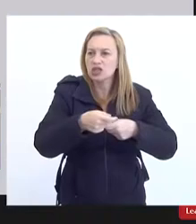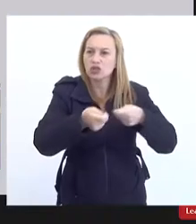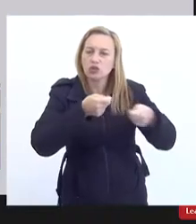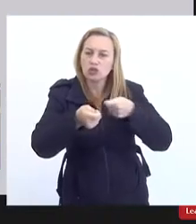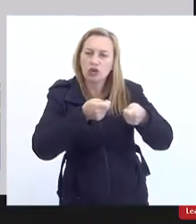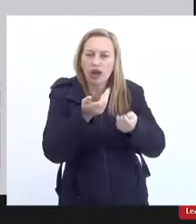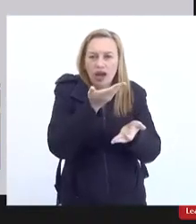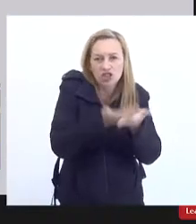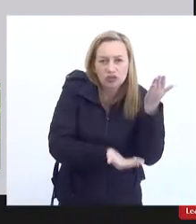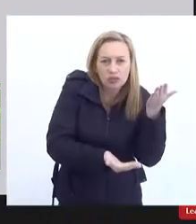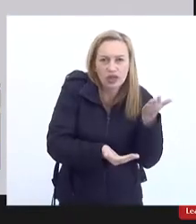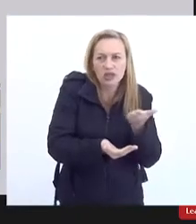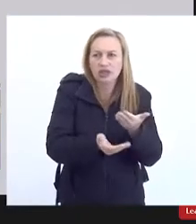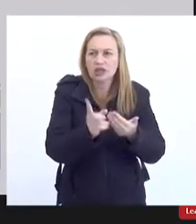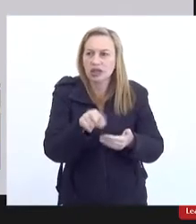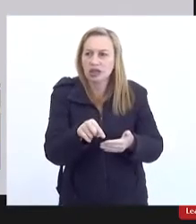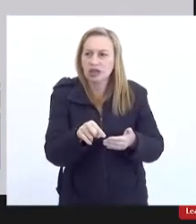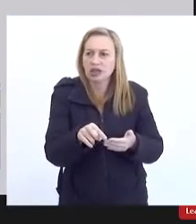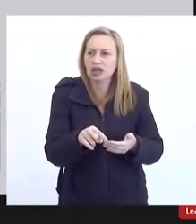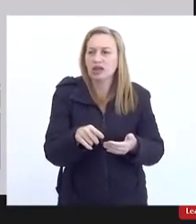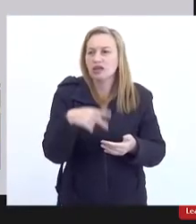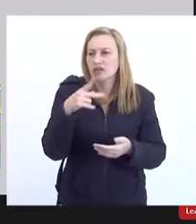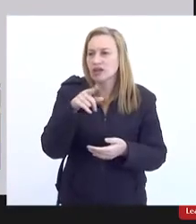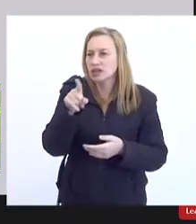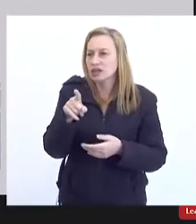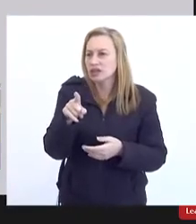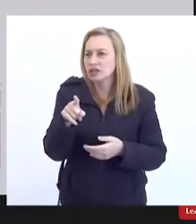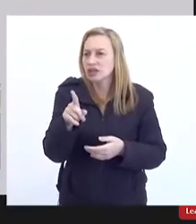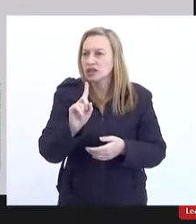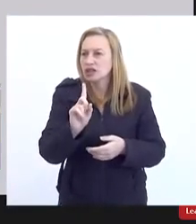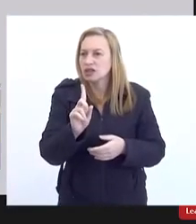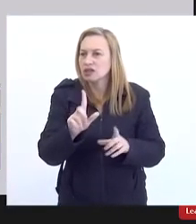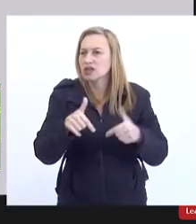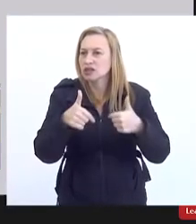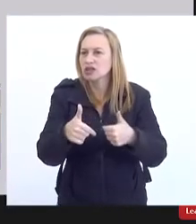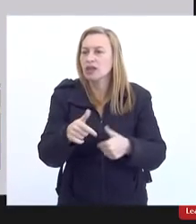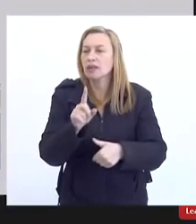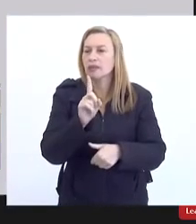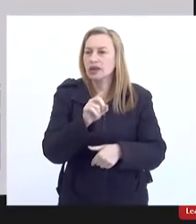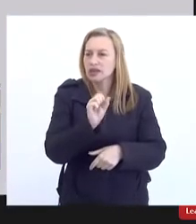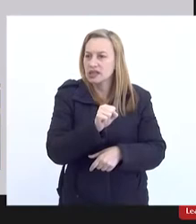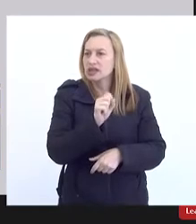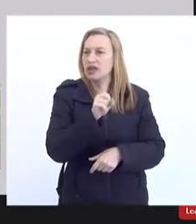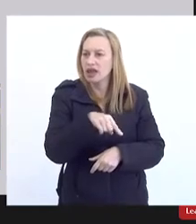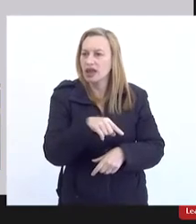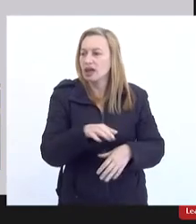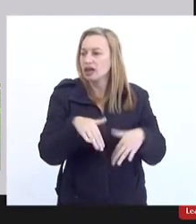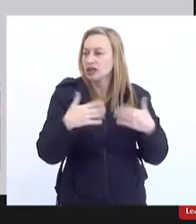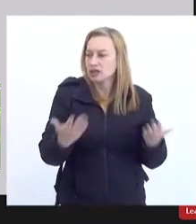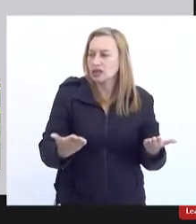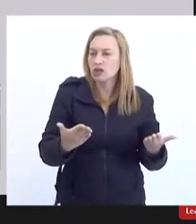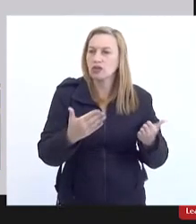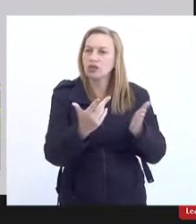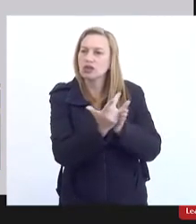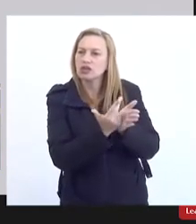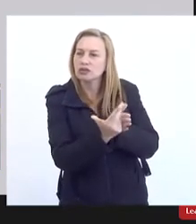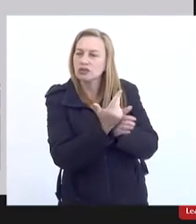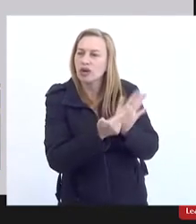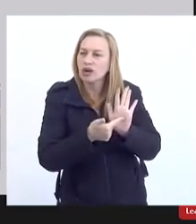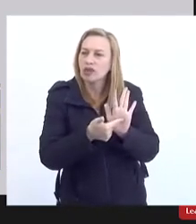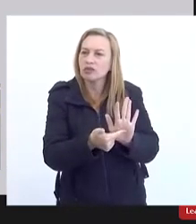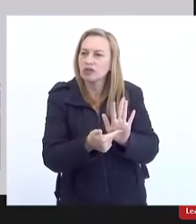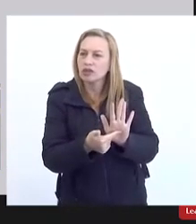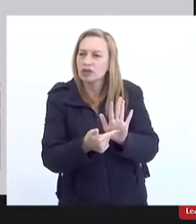as perdas. Embora está dizendo aqui que a ação não é necessária, mas é sim. Então, esse ato, ele vai trazendo